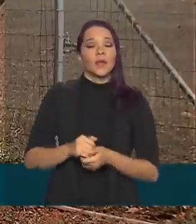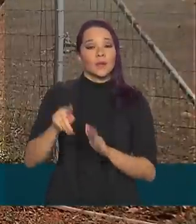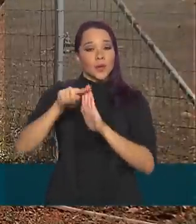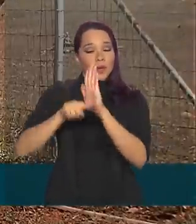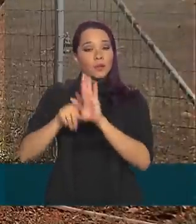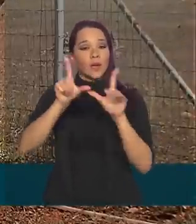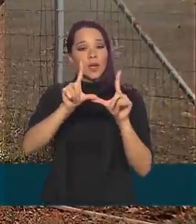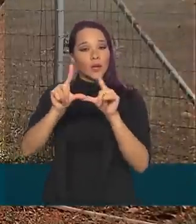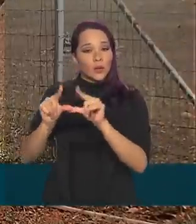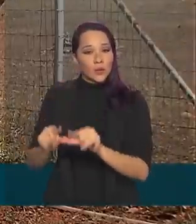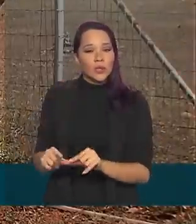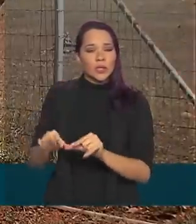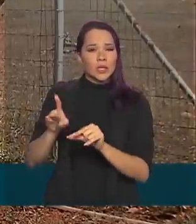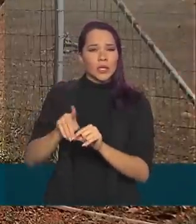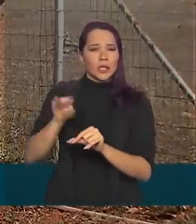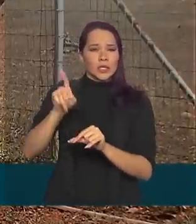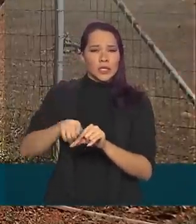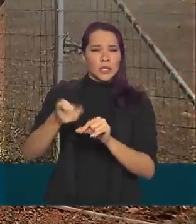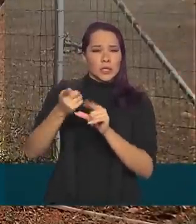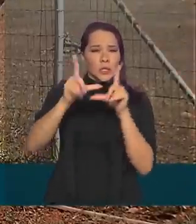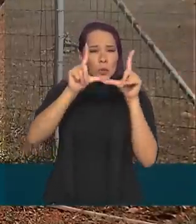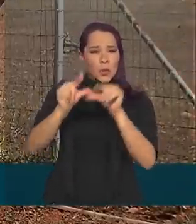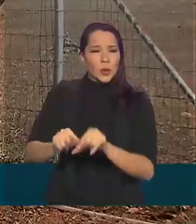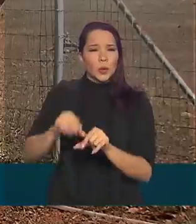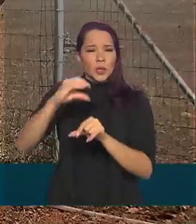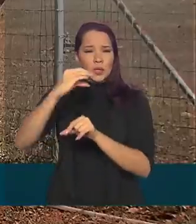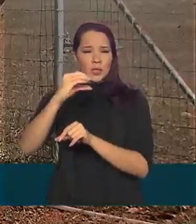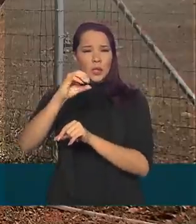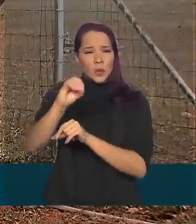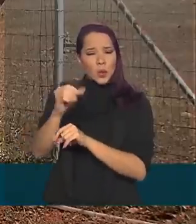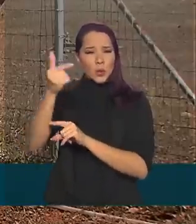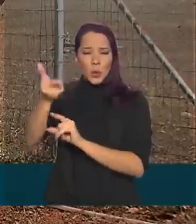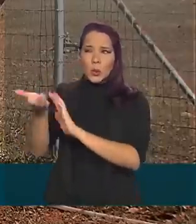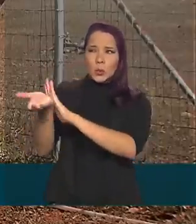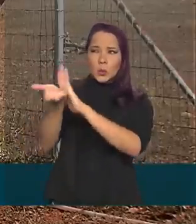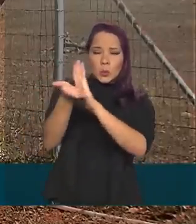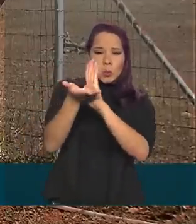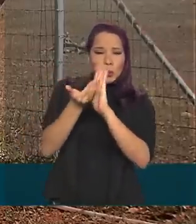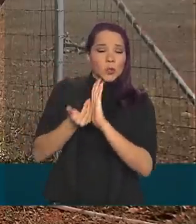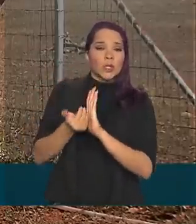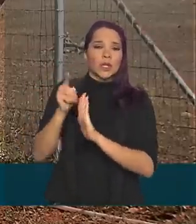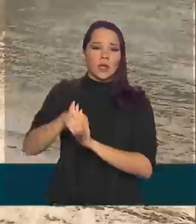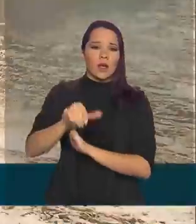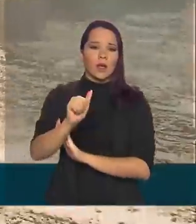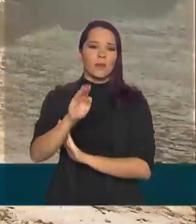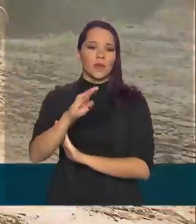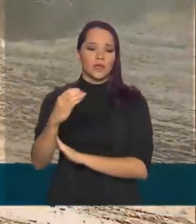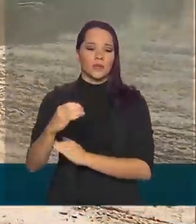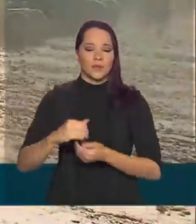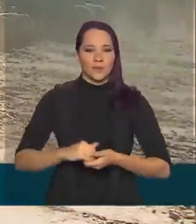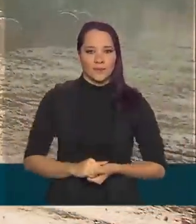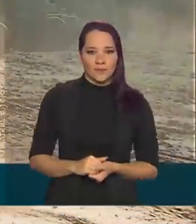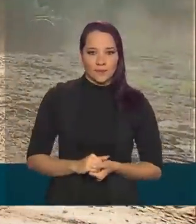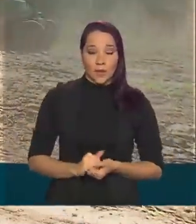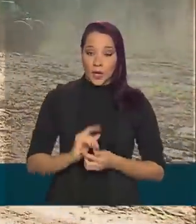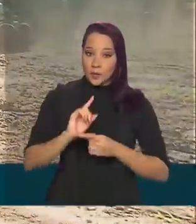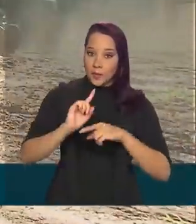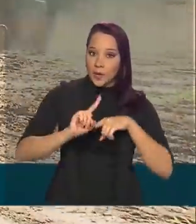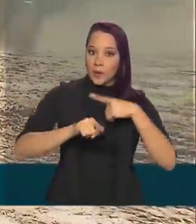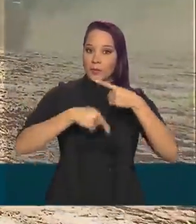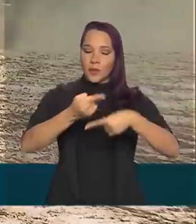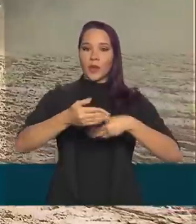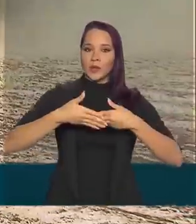Redução de Emissão de Gases de Efeito Estufa na Agricultura, Programa ABC. E para a próxima